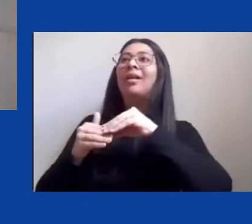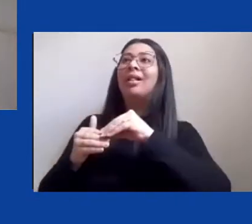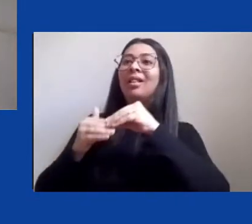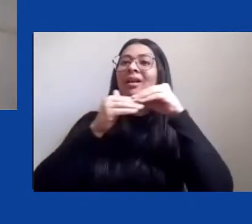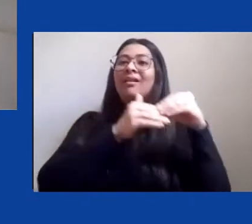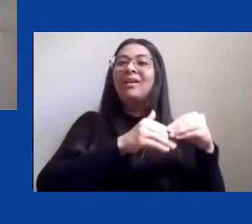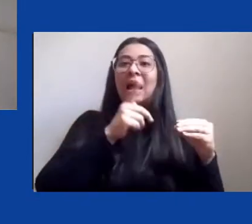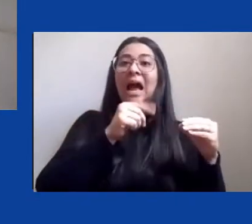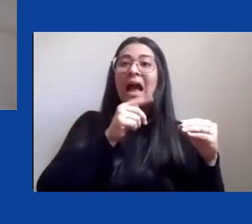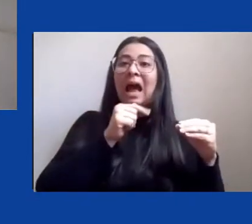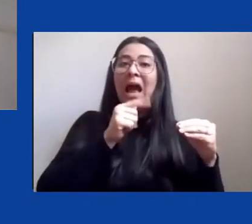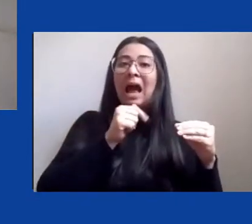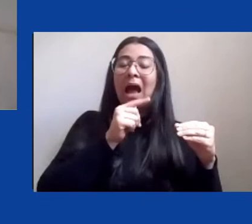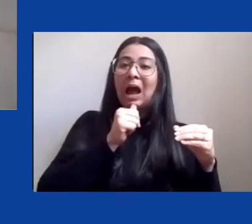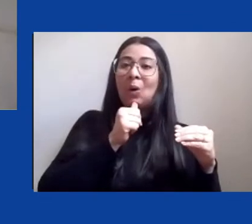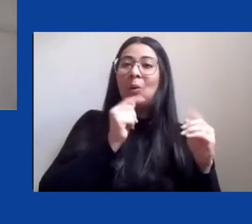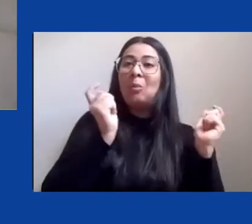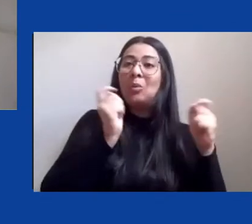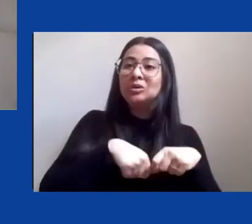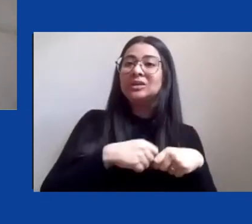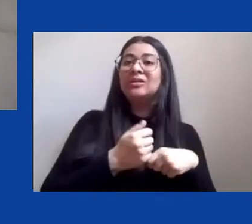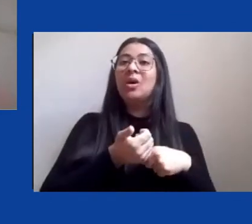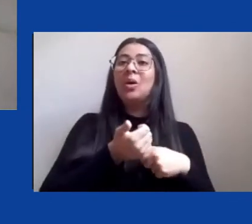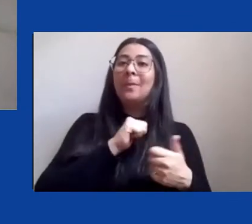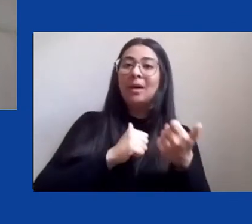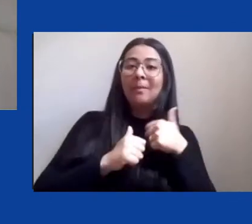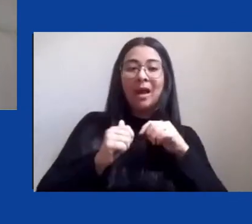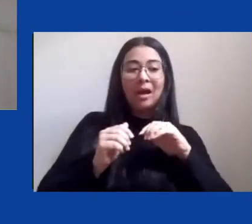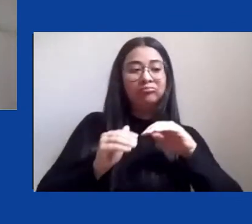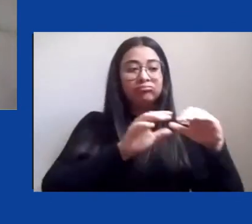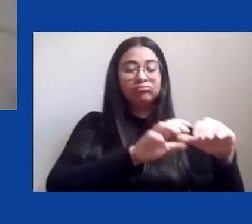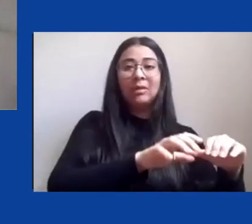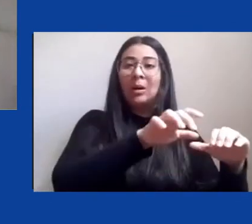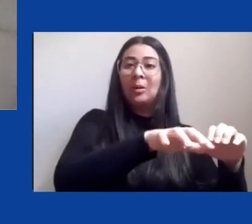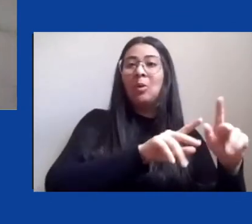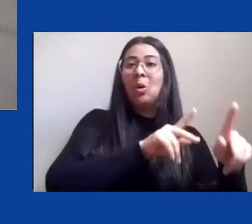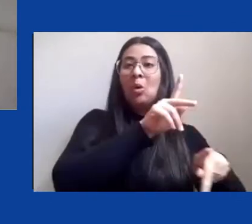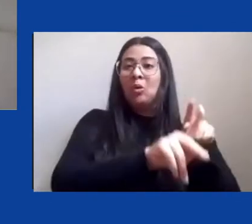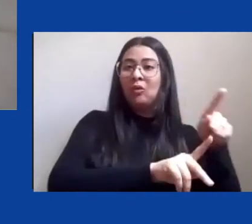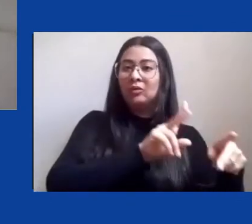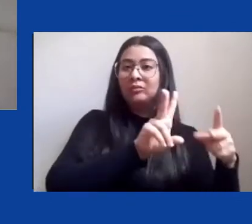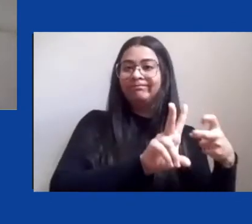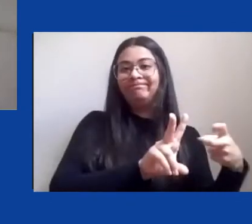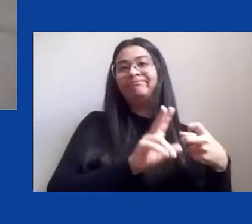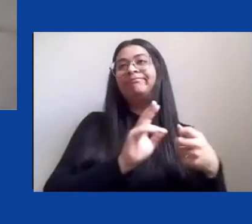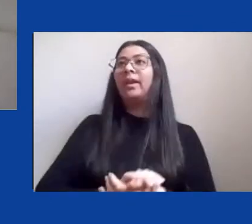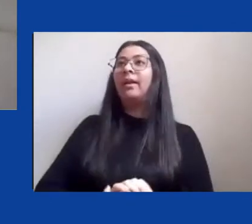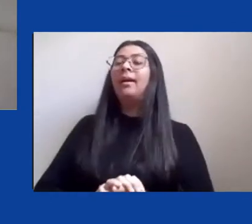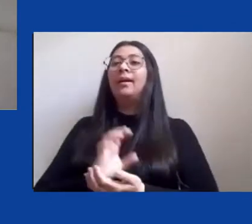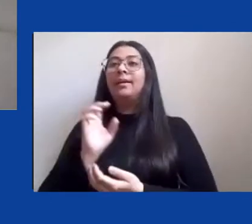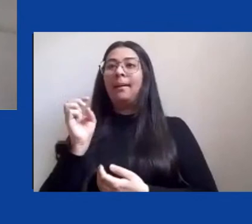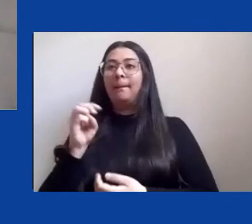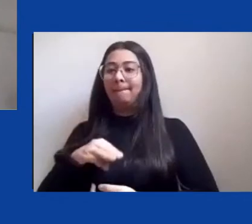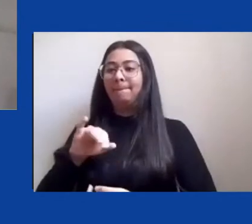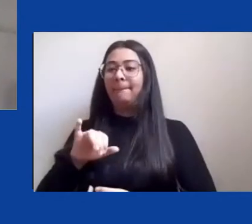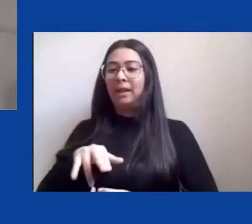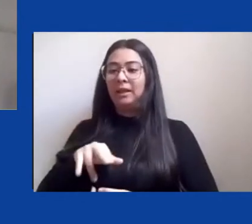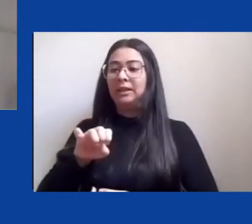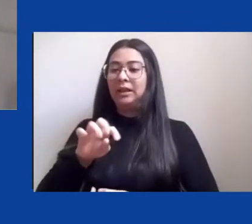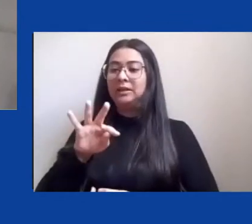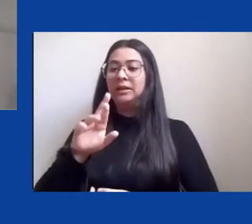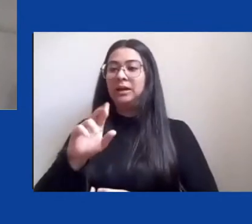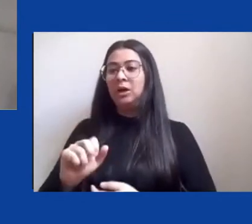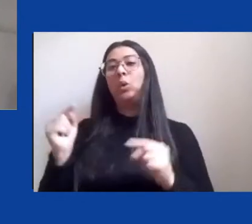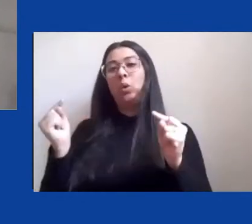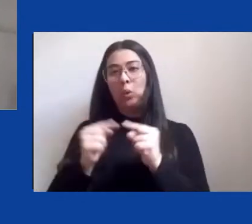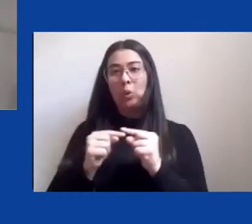todas as comunidades indígenas e a ministra Damares né consensuando com o governo Bolsonaro falou que os povos